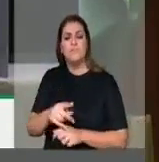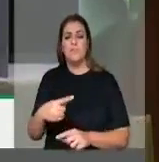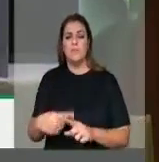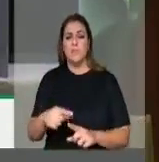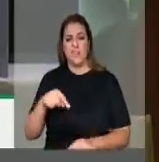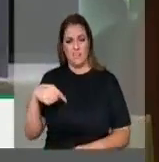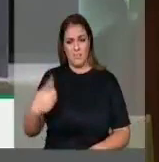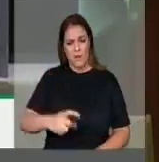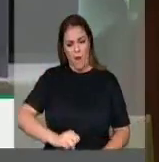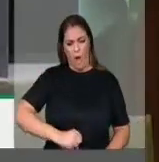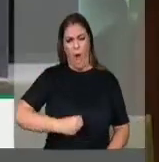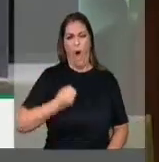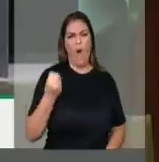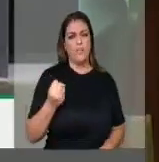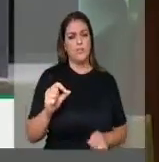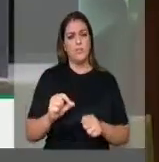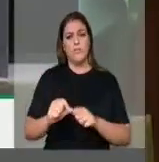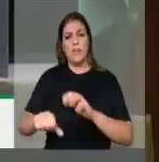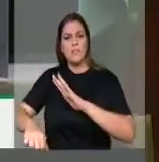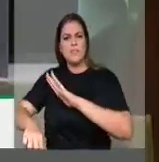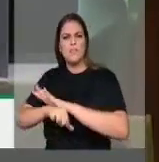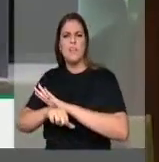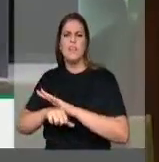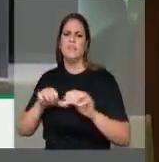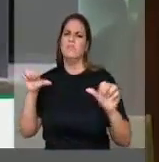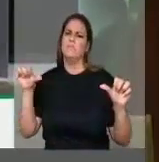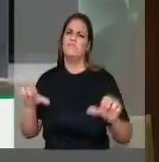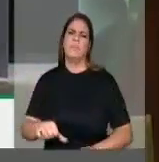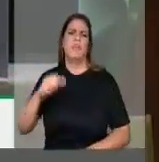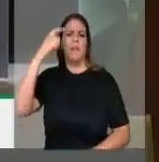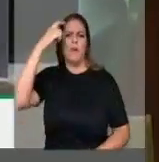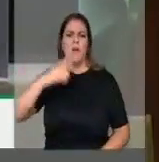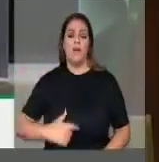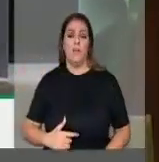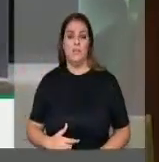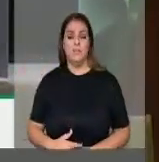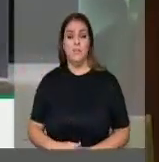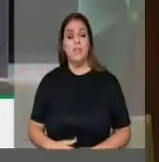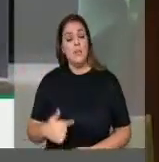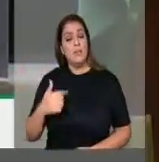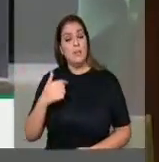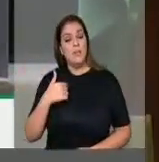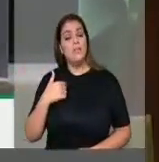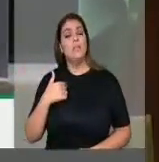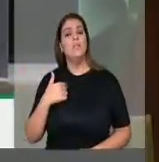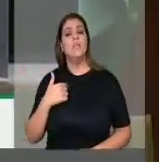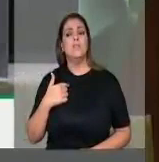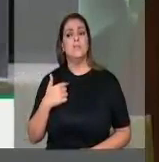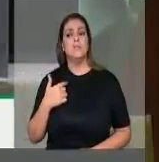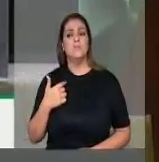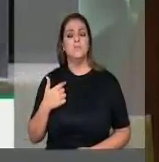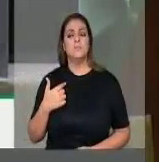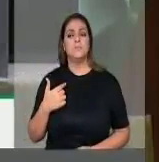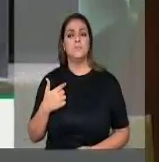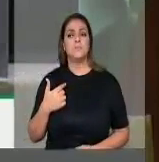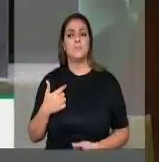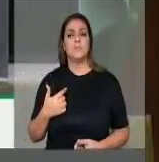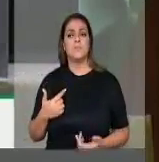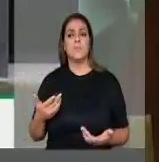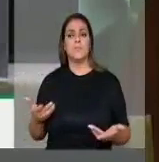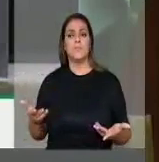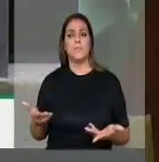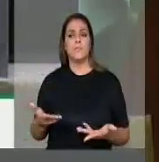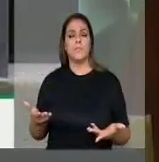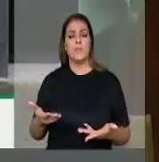destrói, corrói, faz pessoas ruins. Então, por isso que nasceu este